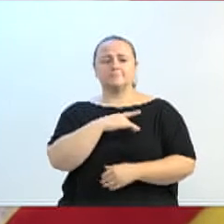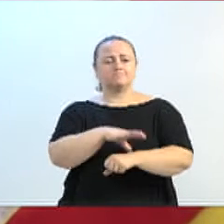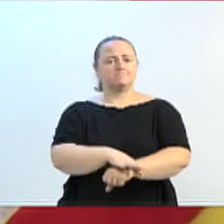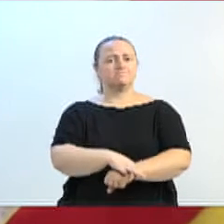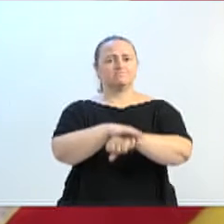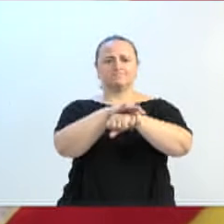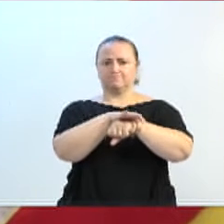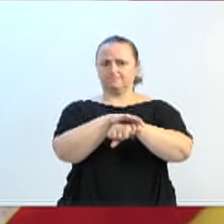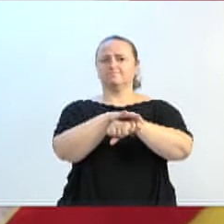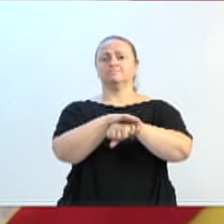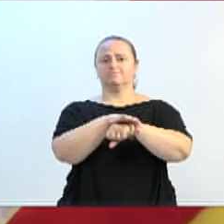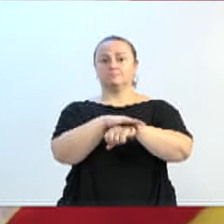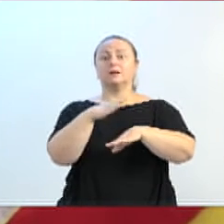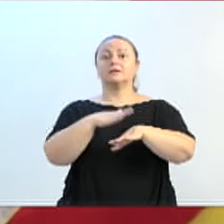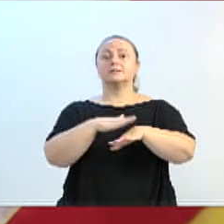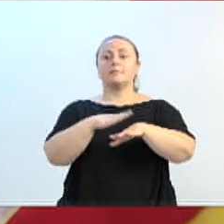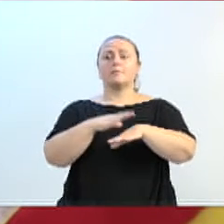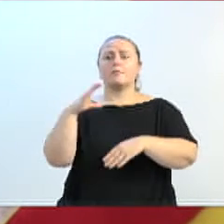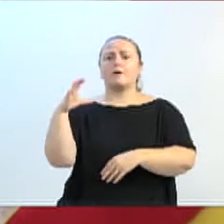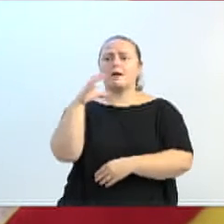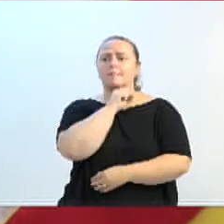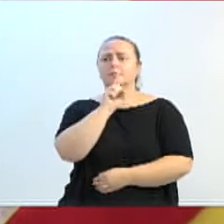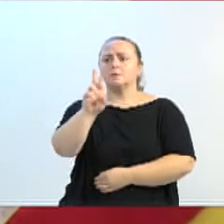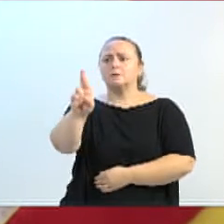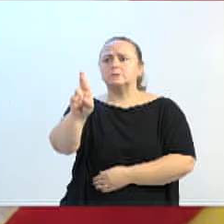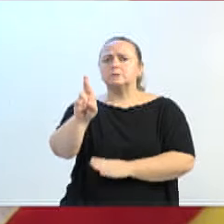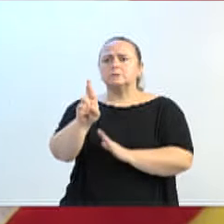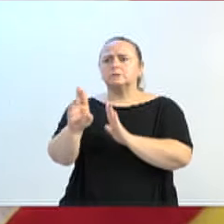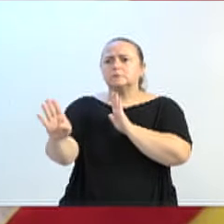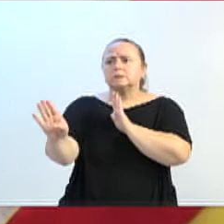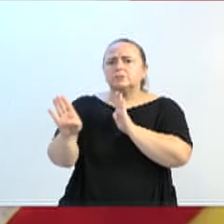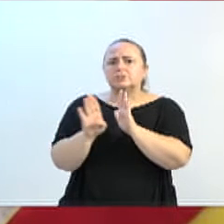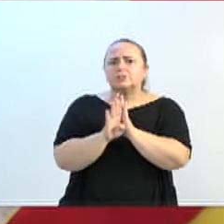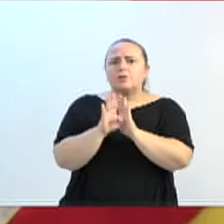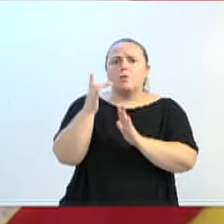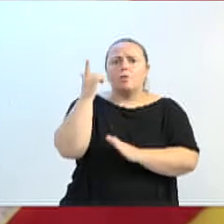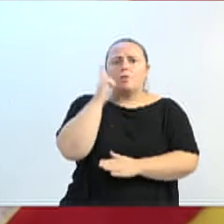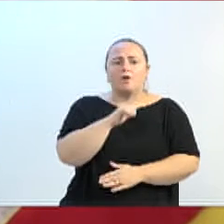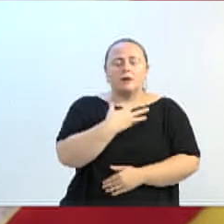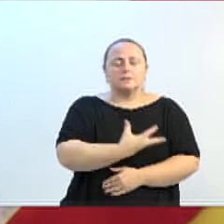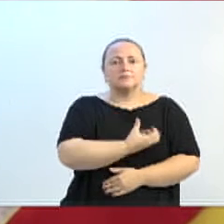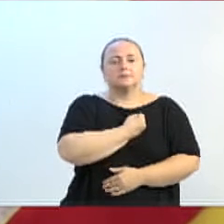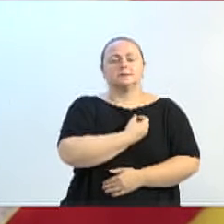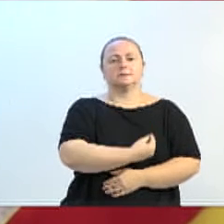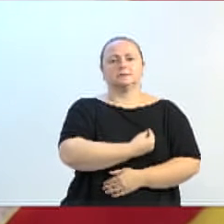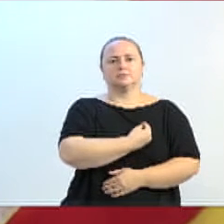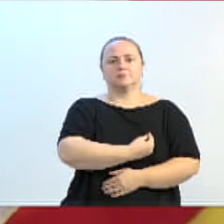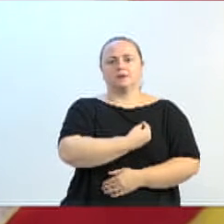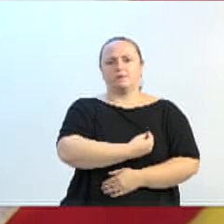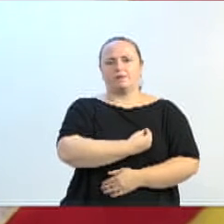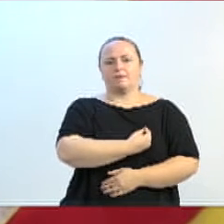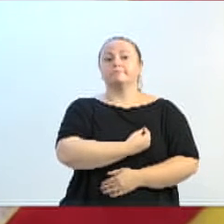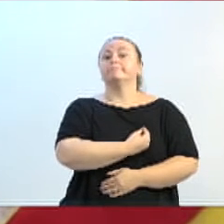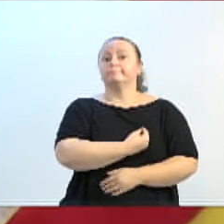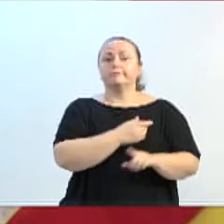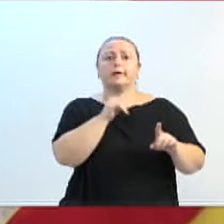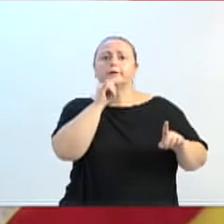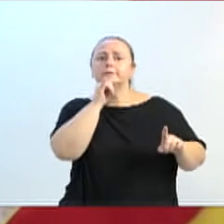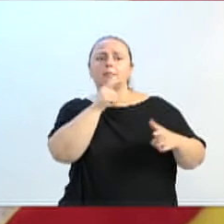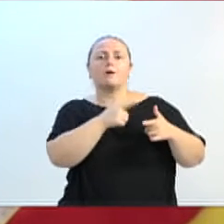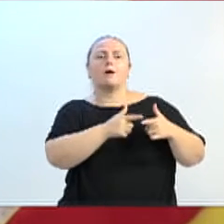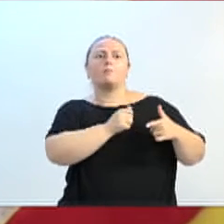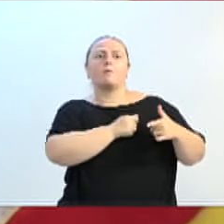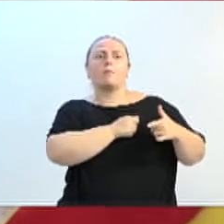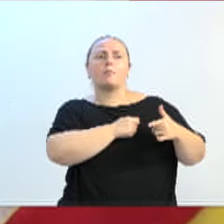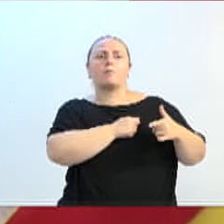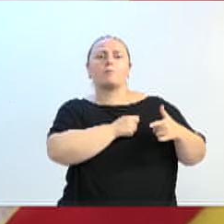é o tempo resposta que pode decidir se uma pessoa vai resistir a um infarto, por exemplo, ou